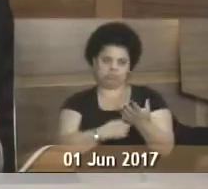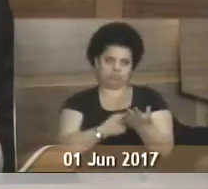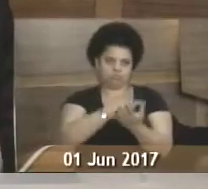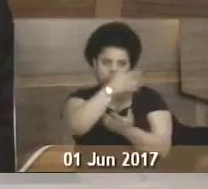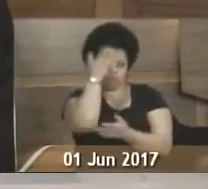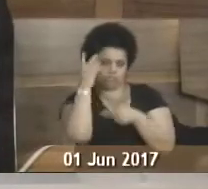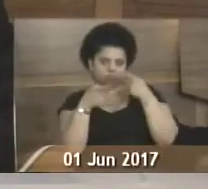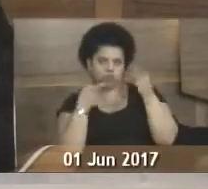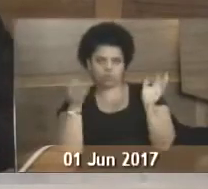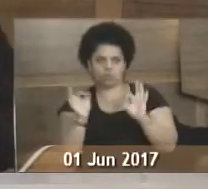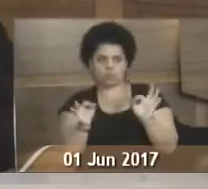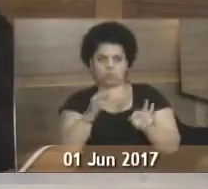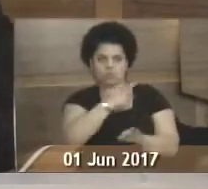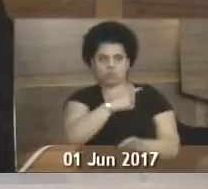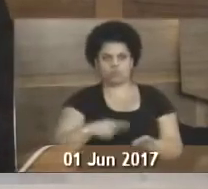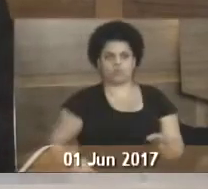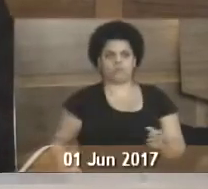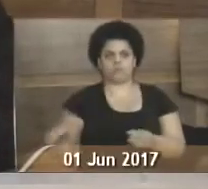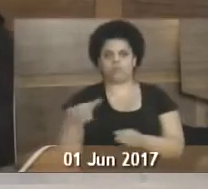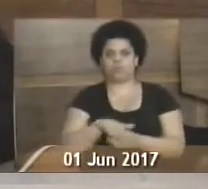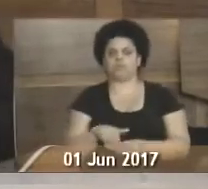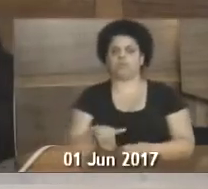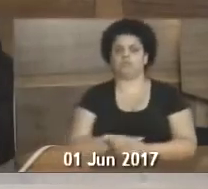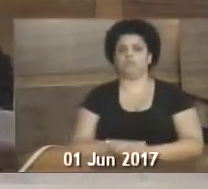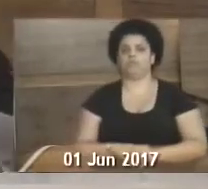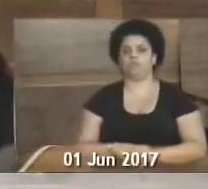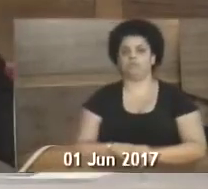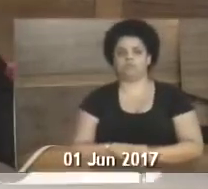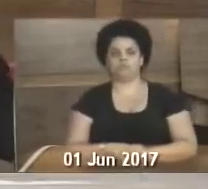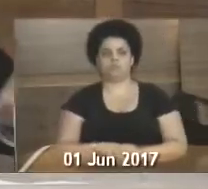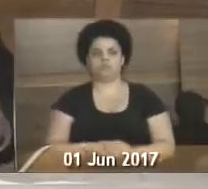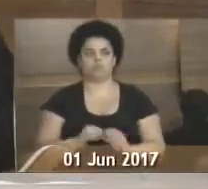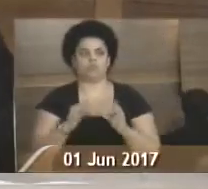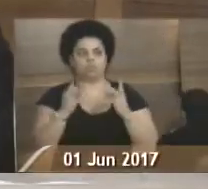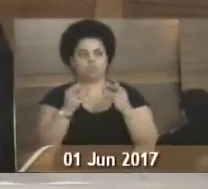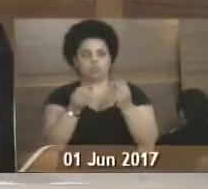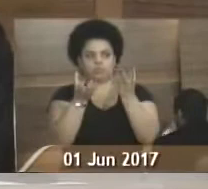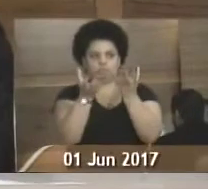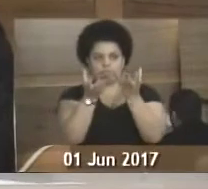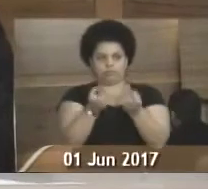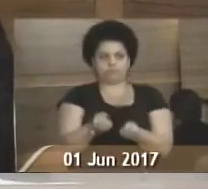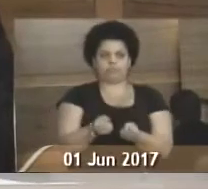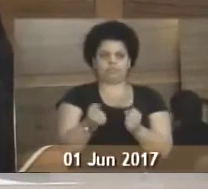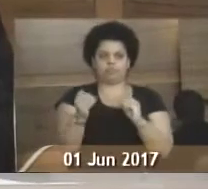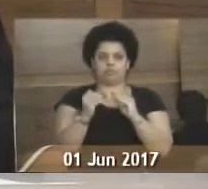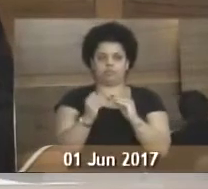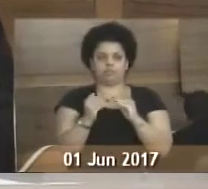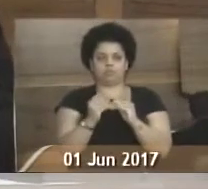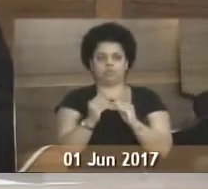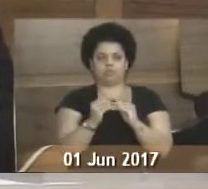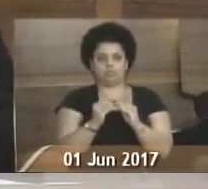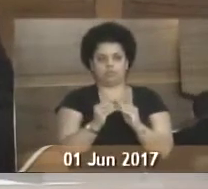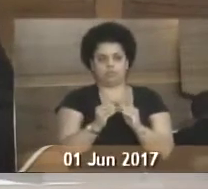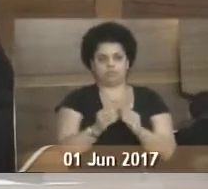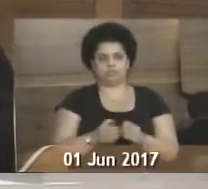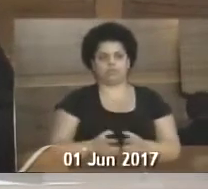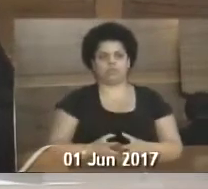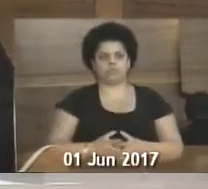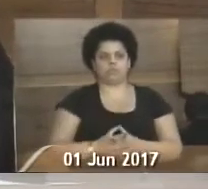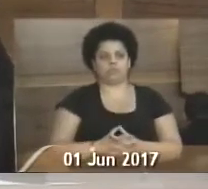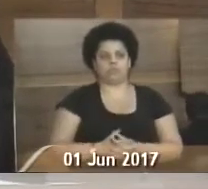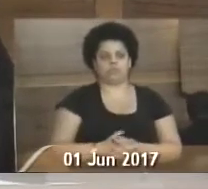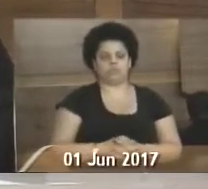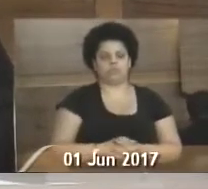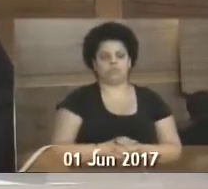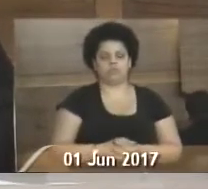oradores, o senhor presidente colocou em votação, tendo sido aprovada de forma unânime de